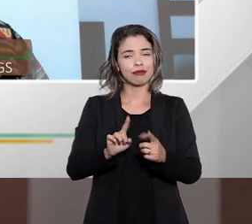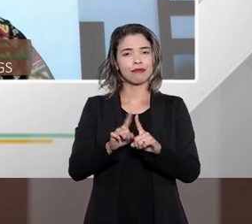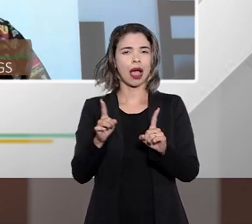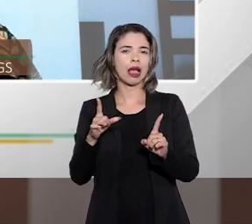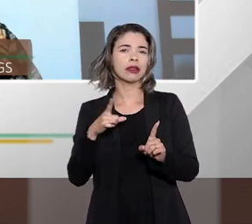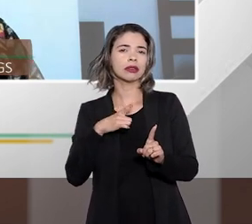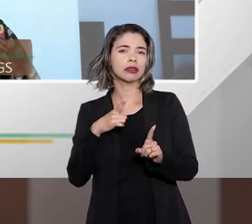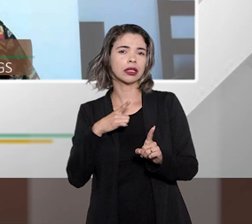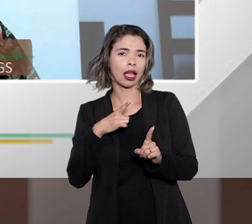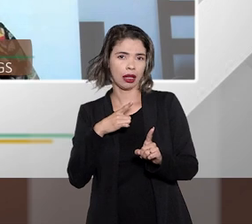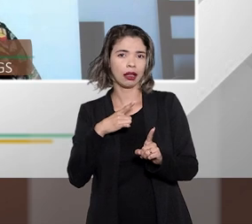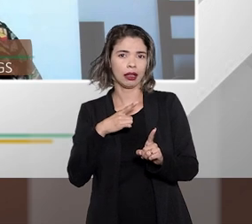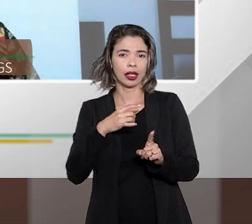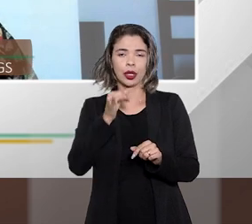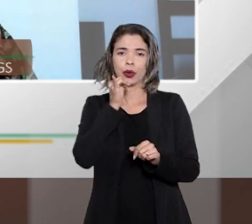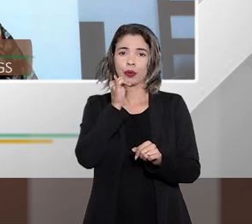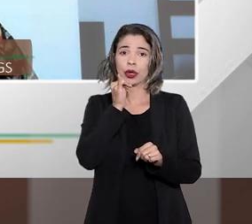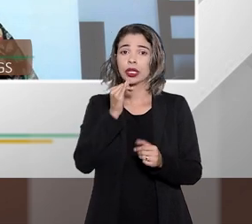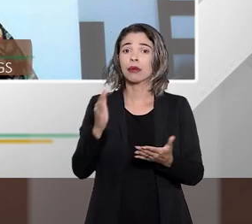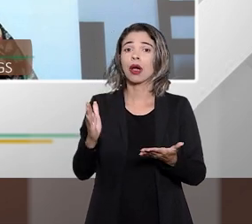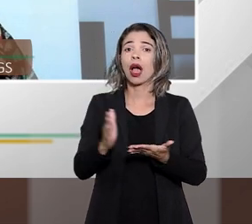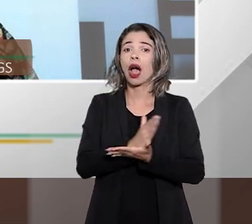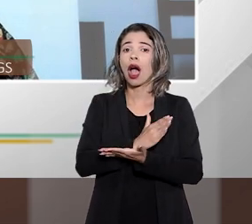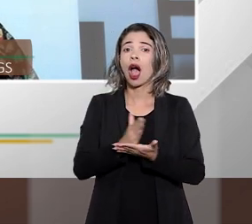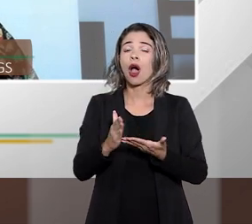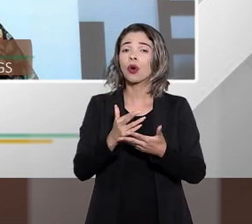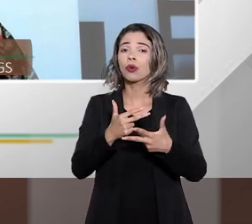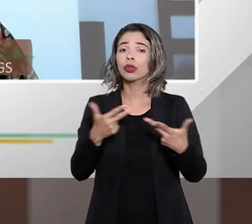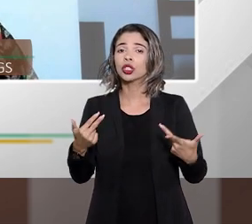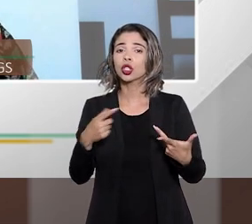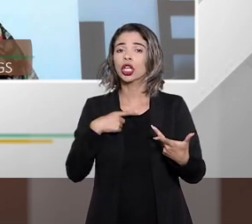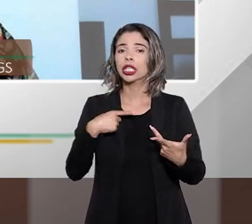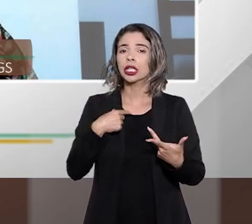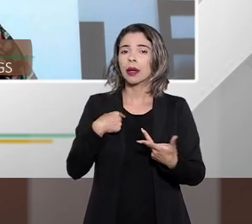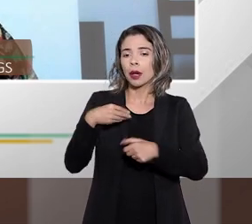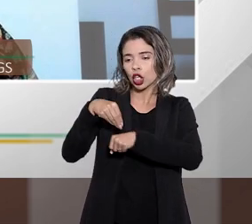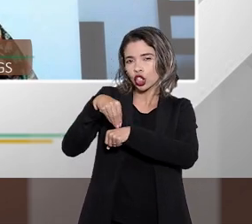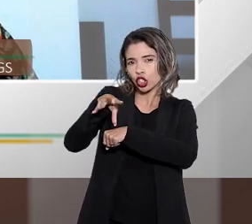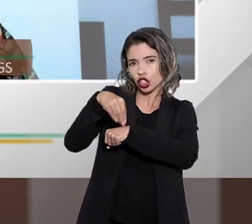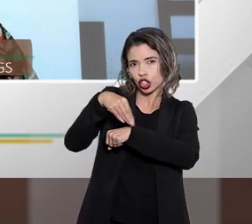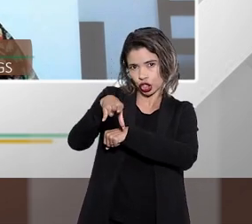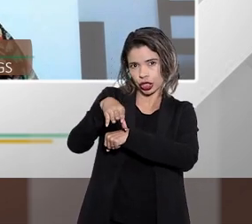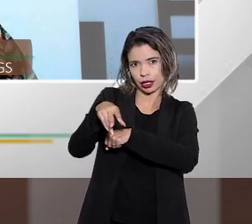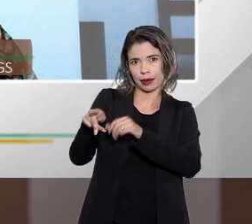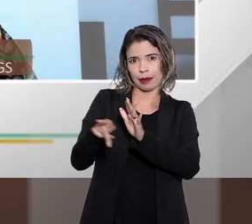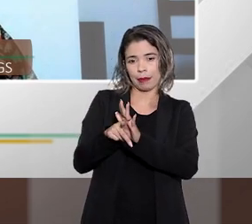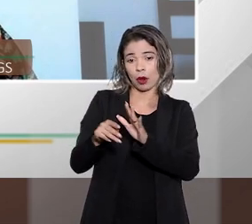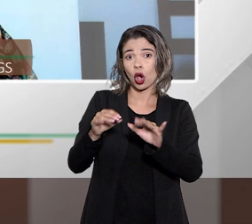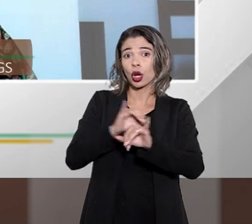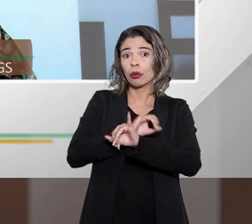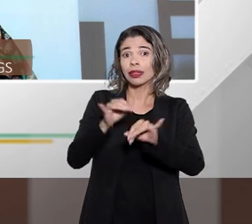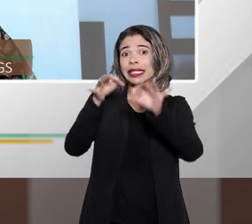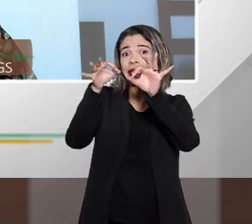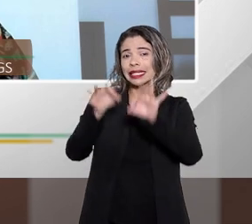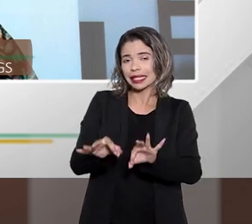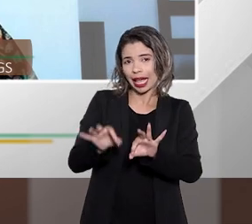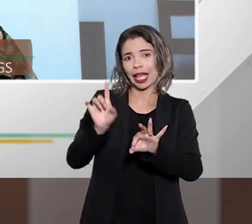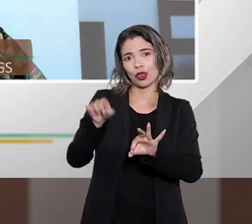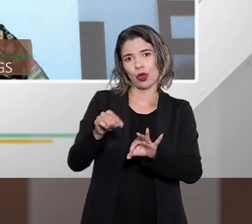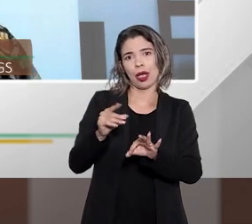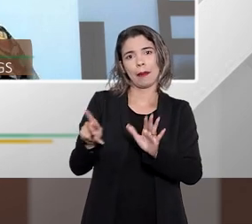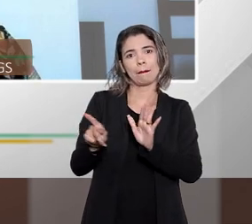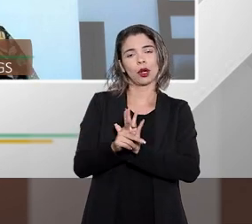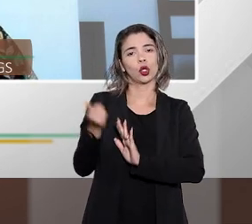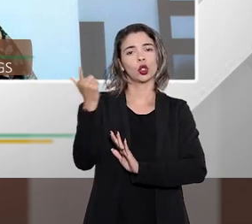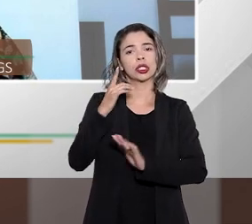vamos dizer pequenas podiam ser maiores mas algumas pequenas dicas como deve ser a publicidade correta do